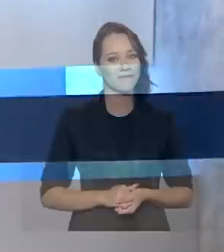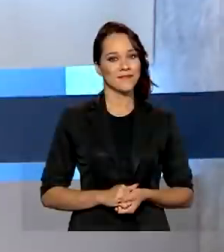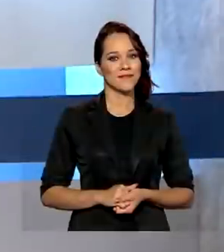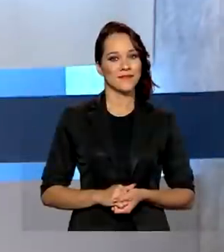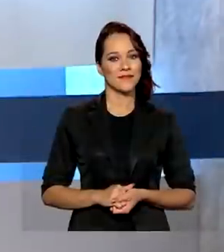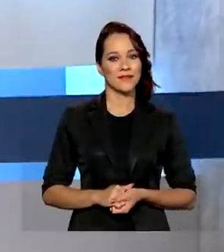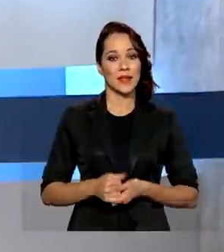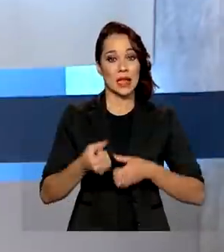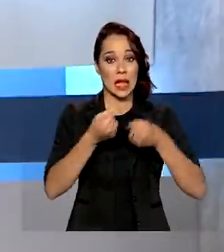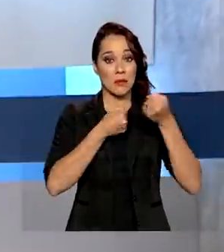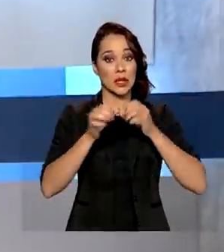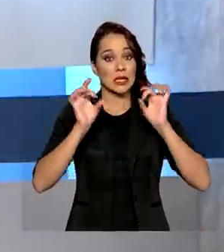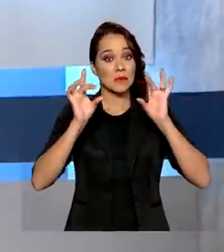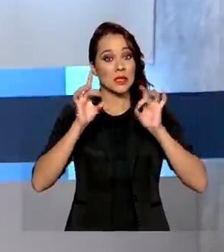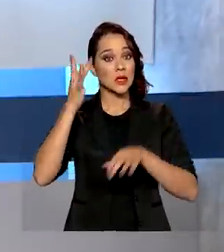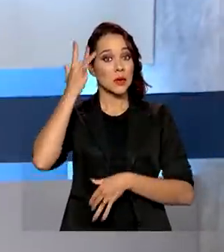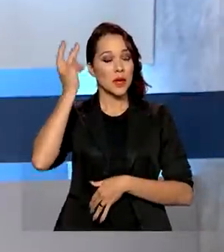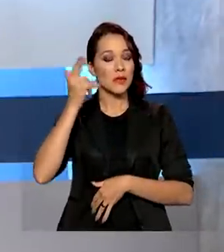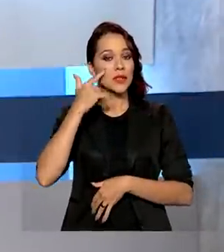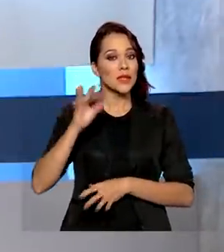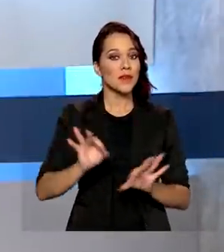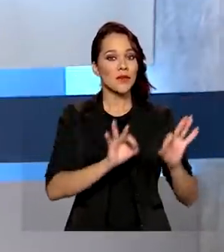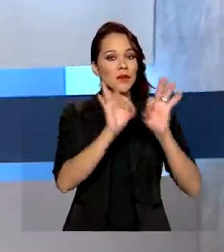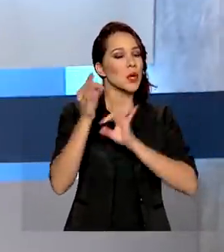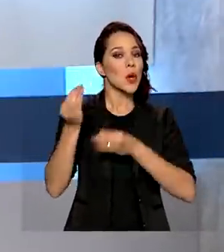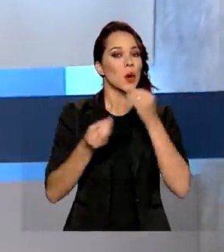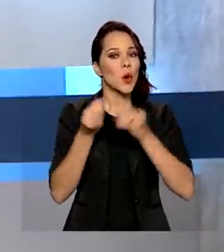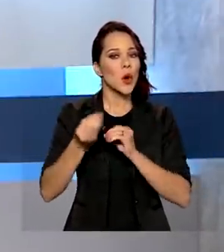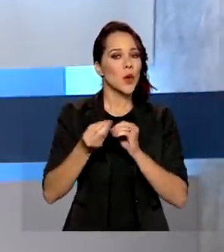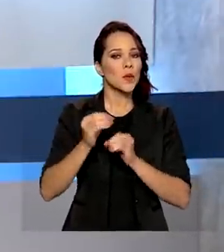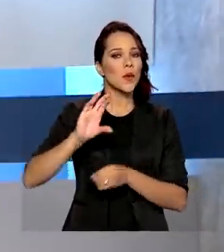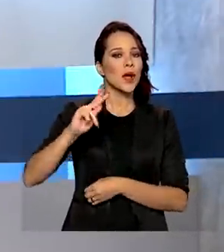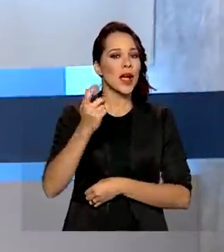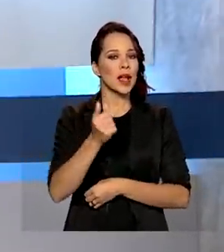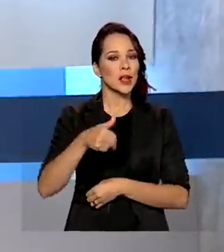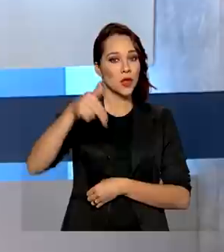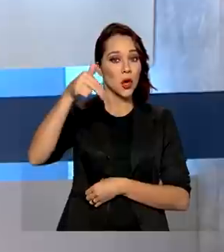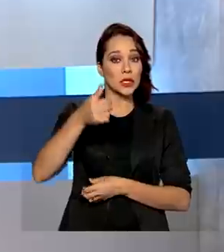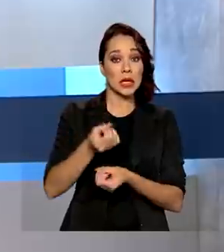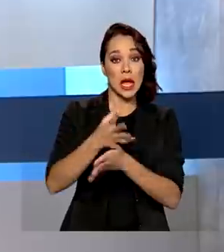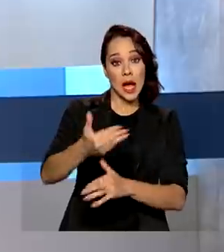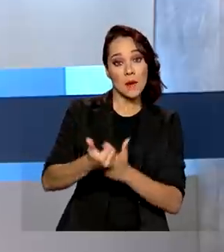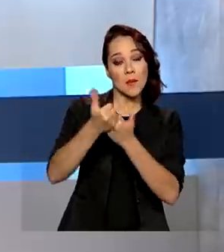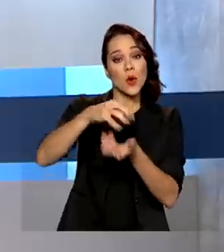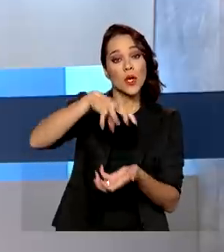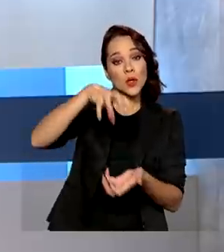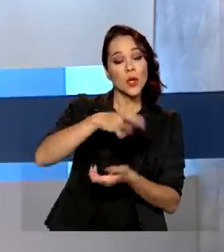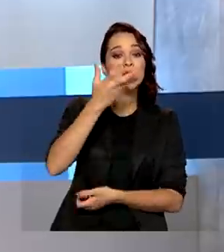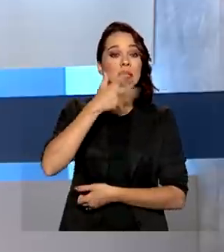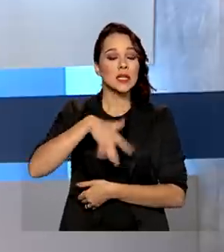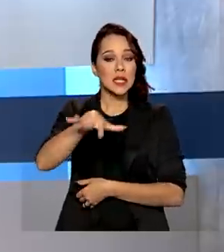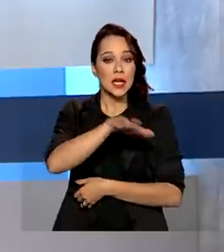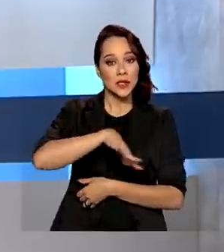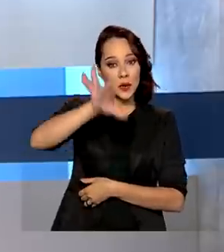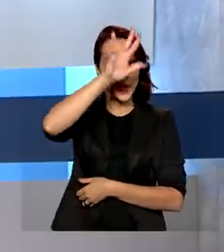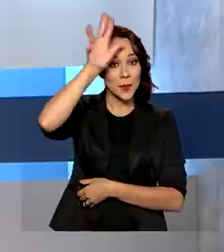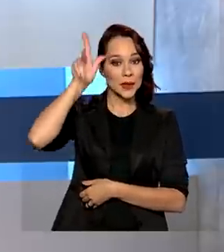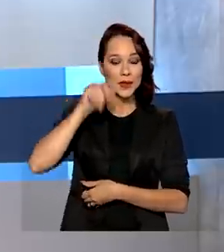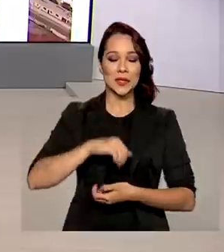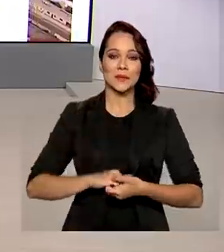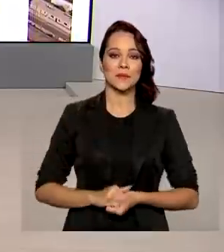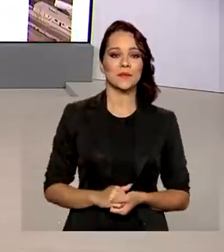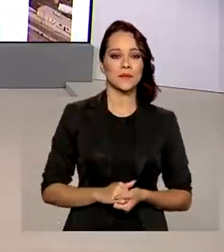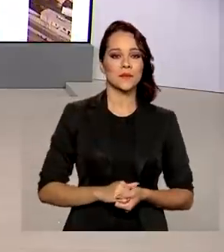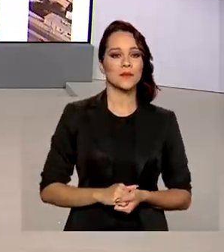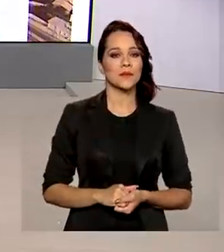Na reportagem especial de amanhã, você vai conferir como o Calha Norte leva apoio a idosos e crianças da região amazônica.